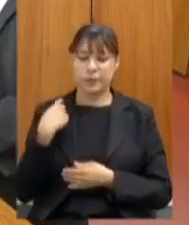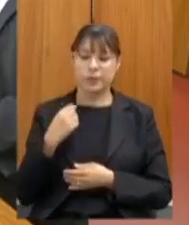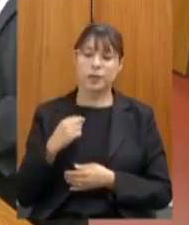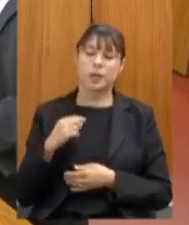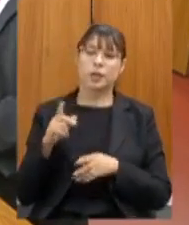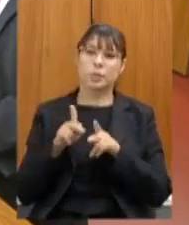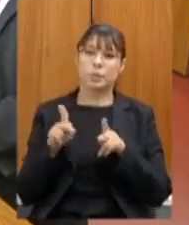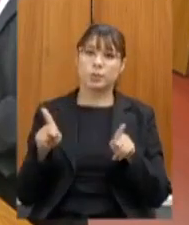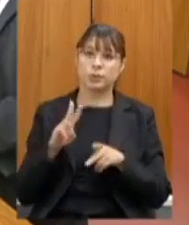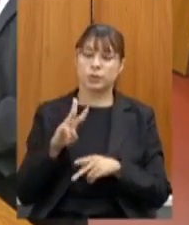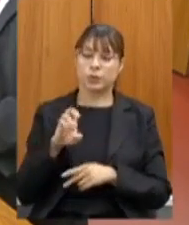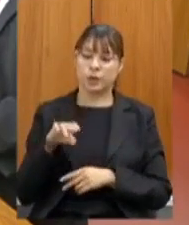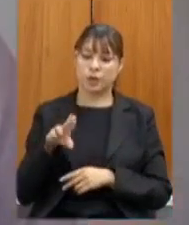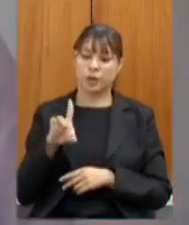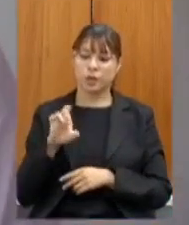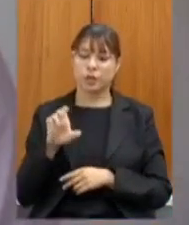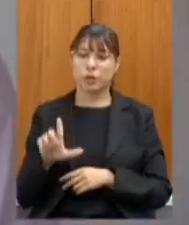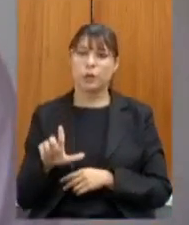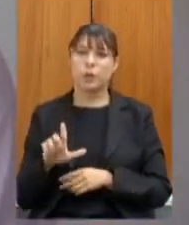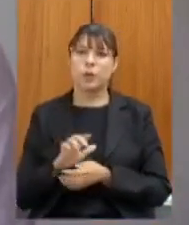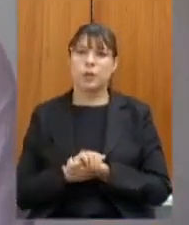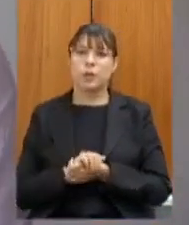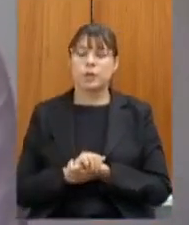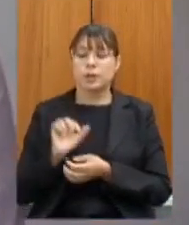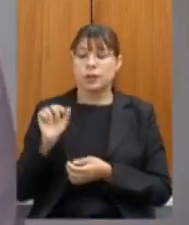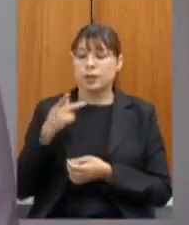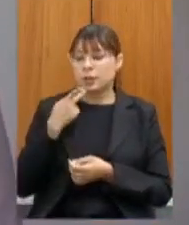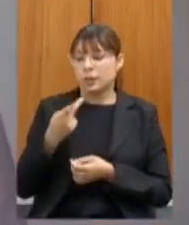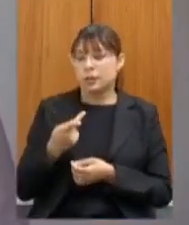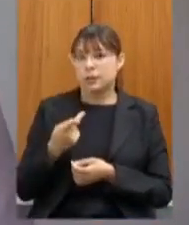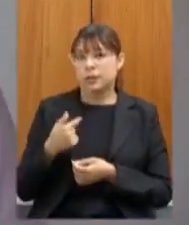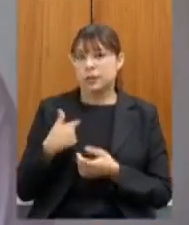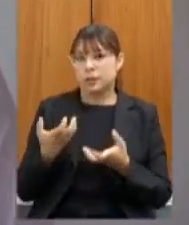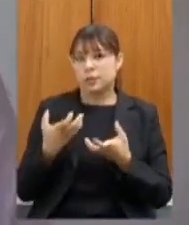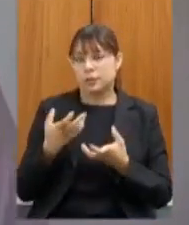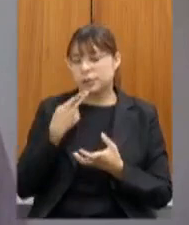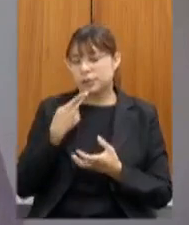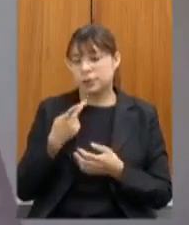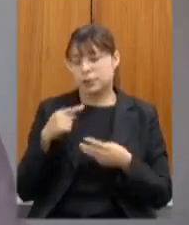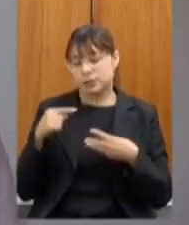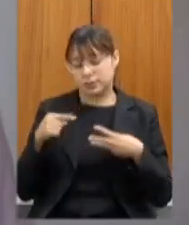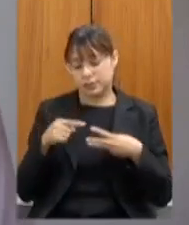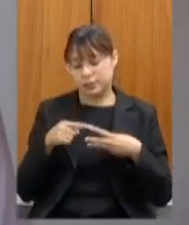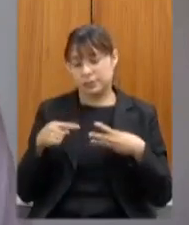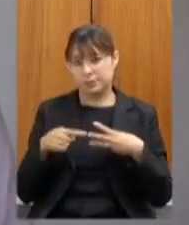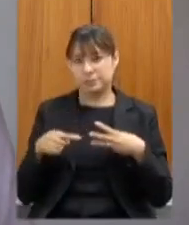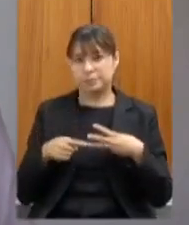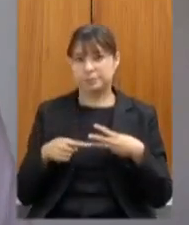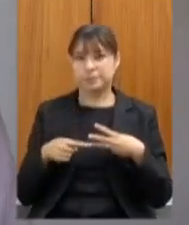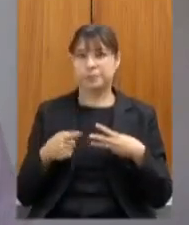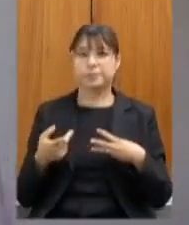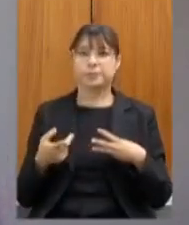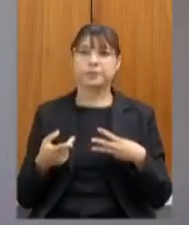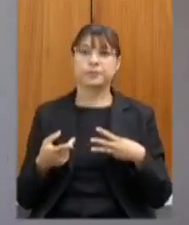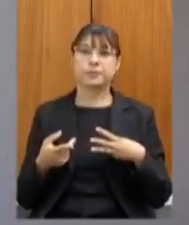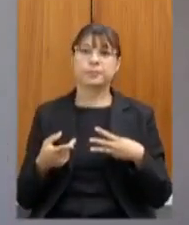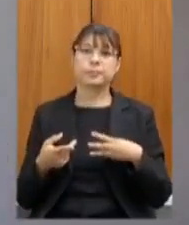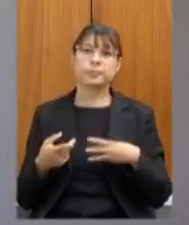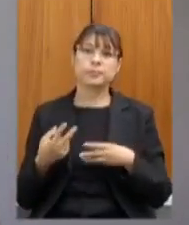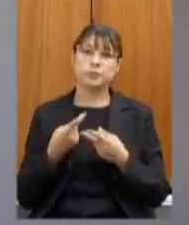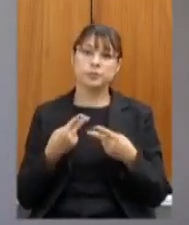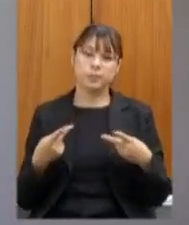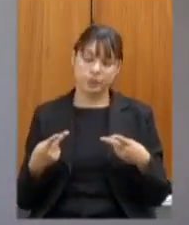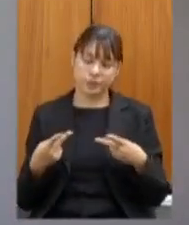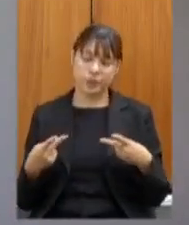professor Wendel eu acho que sobre a sua fala eu queria fazer referência a três pontos e todos muito